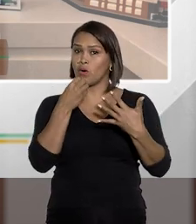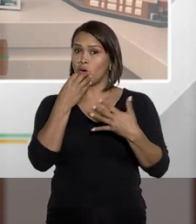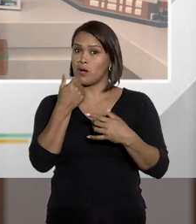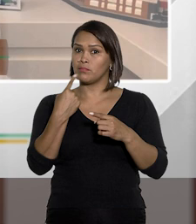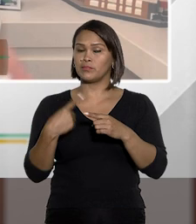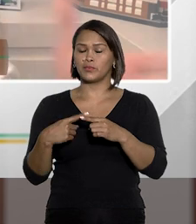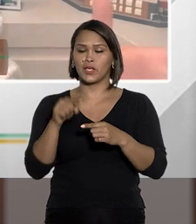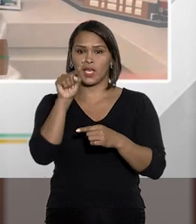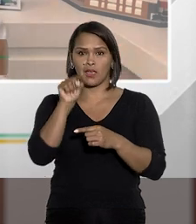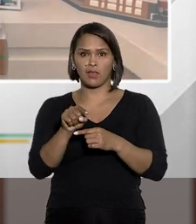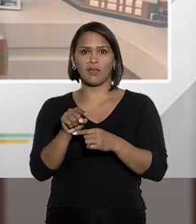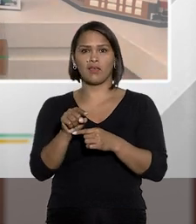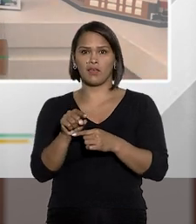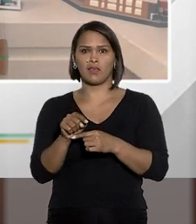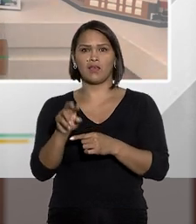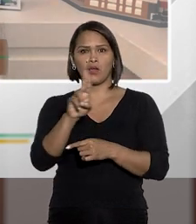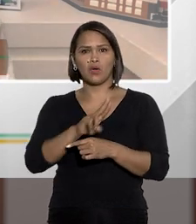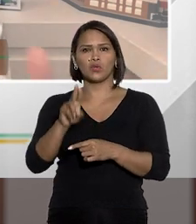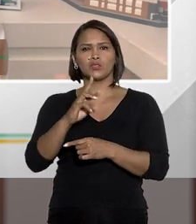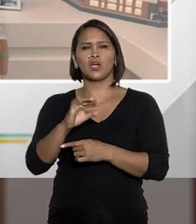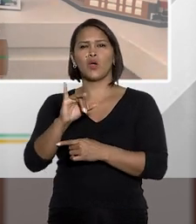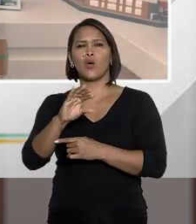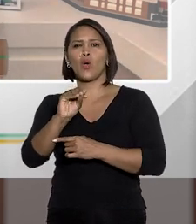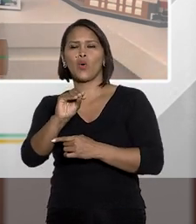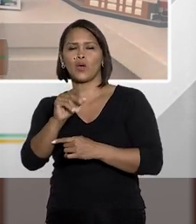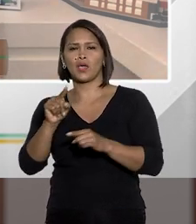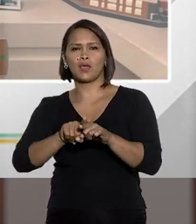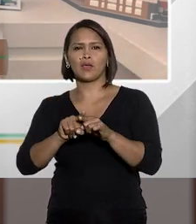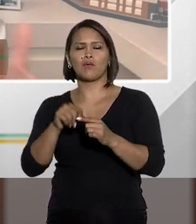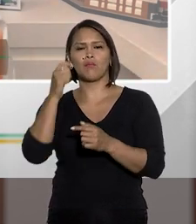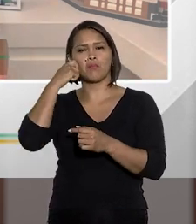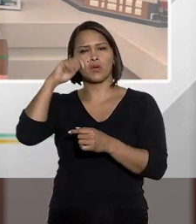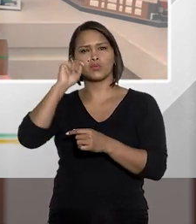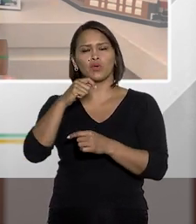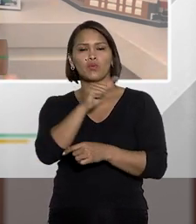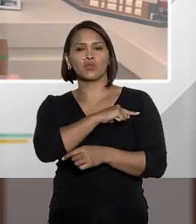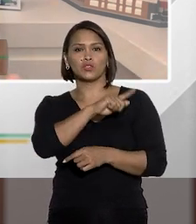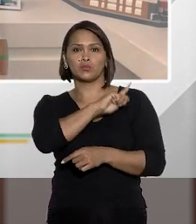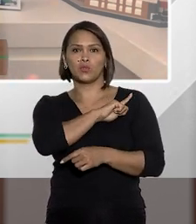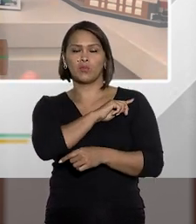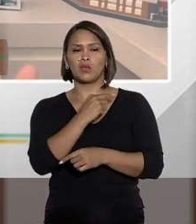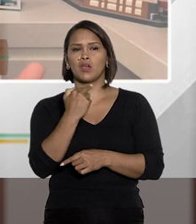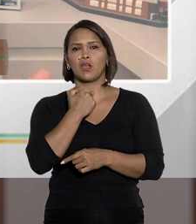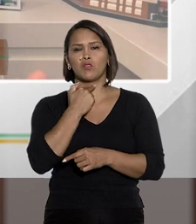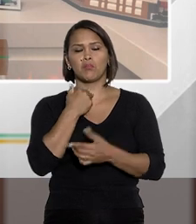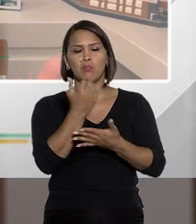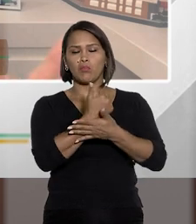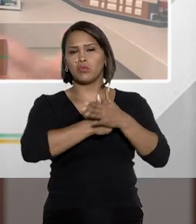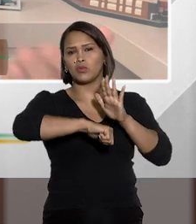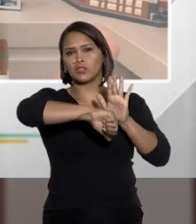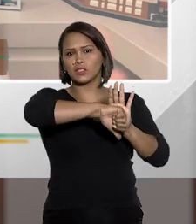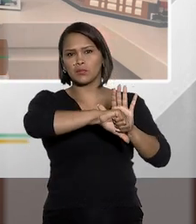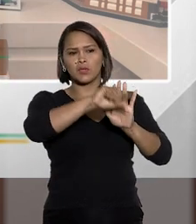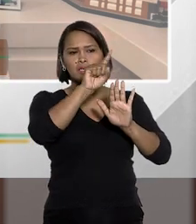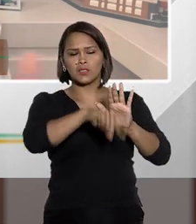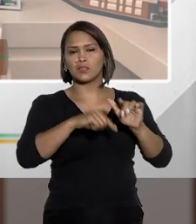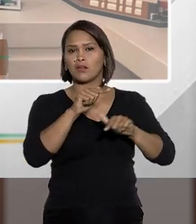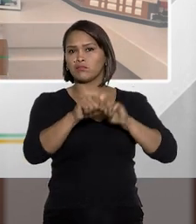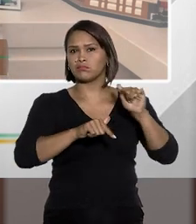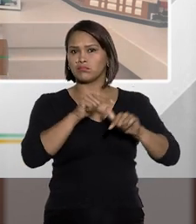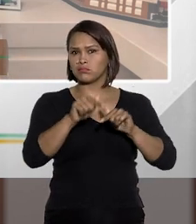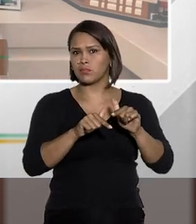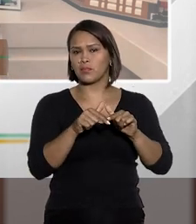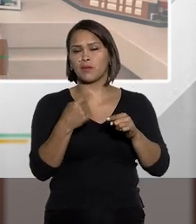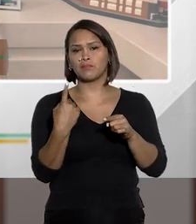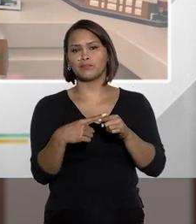-vinda porque, aqui, usando até Rui Barbosa, o agente público, eu não posso criminalizar a